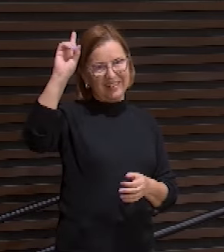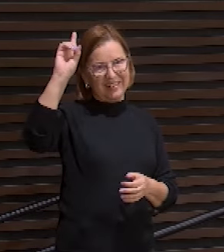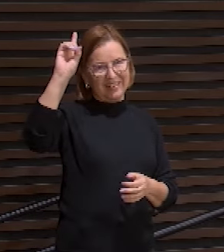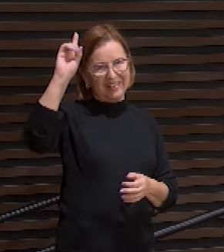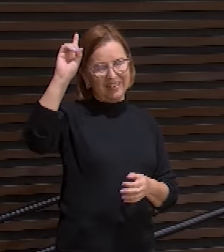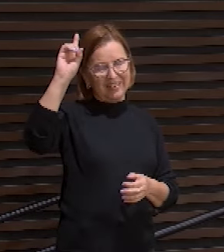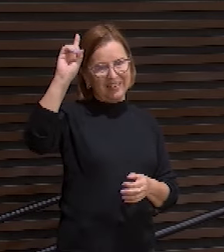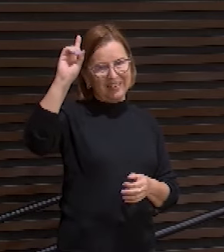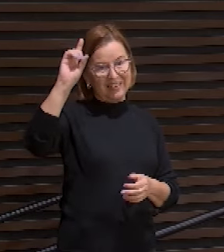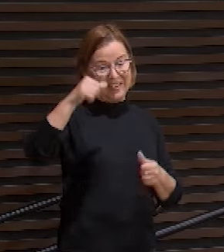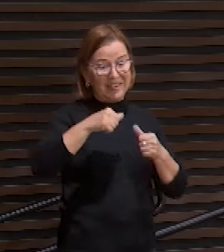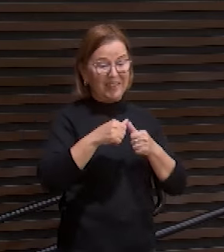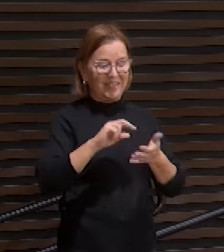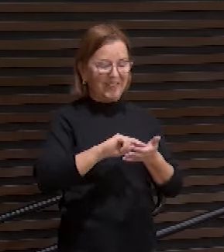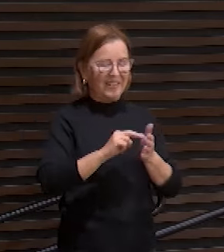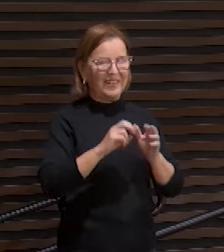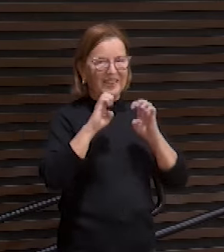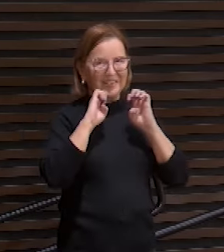Esse é o evangelho.